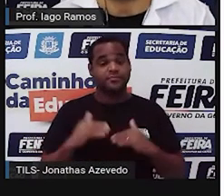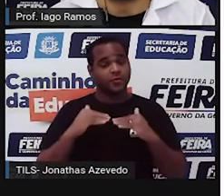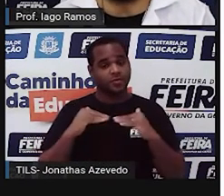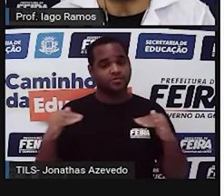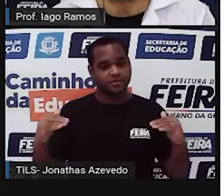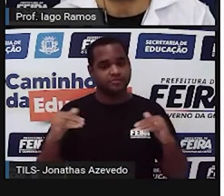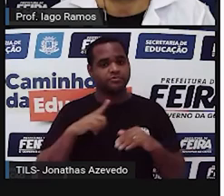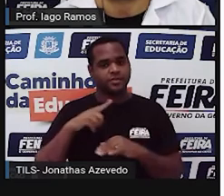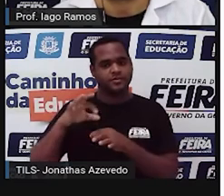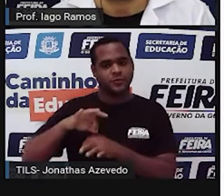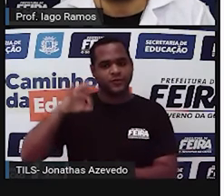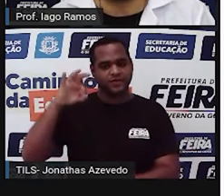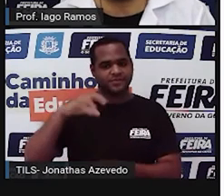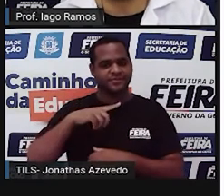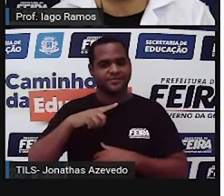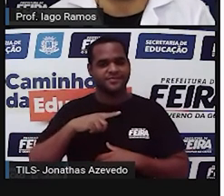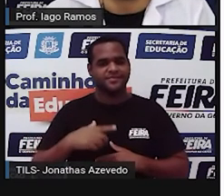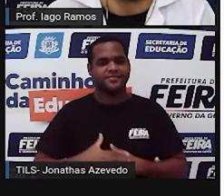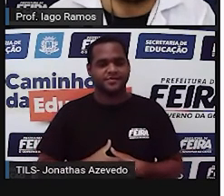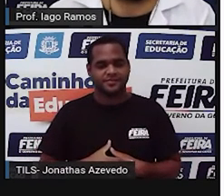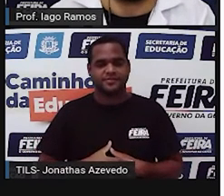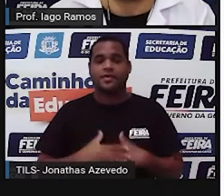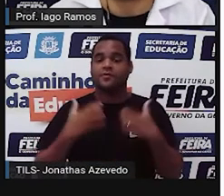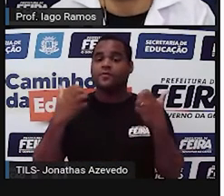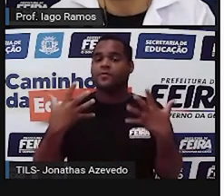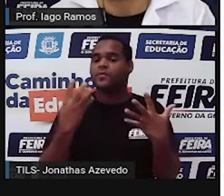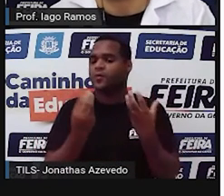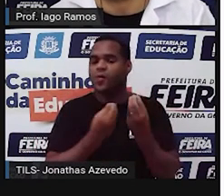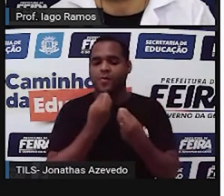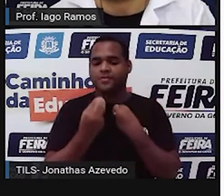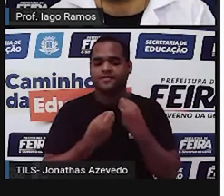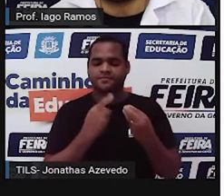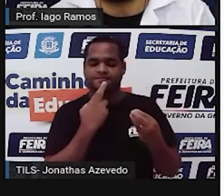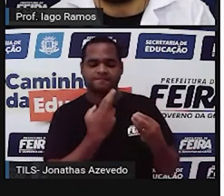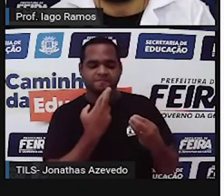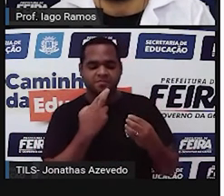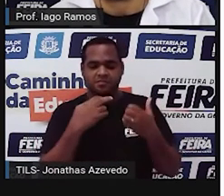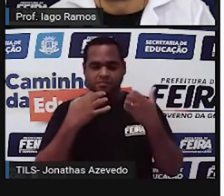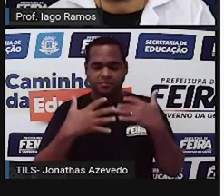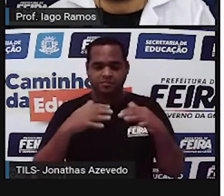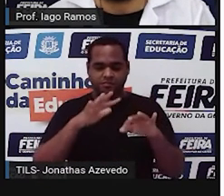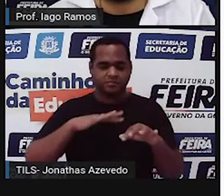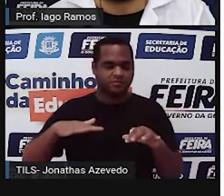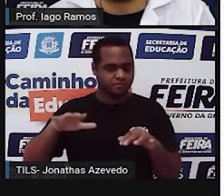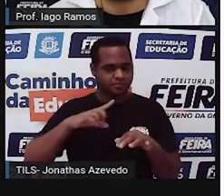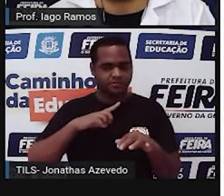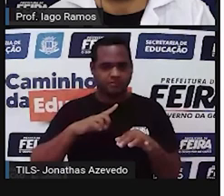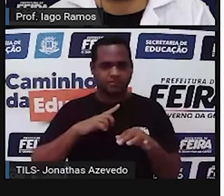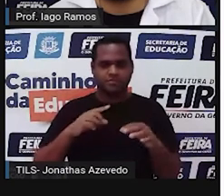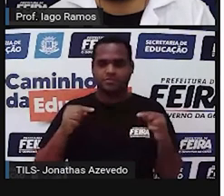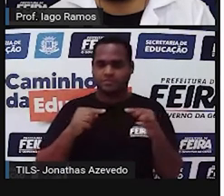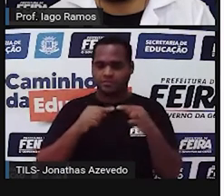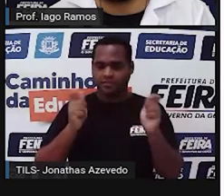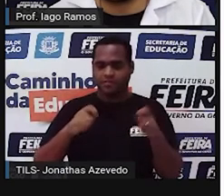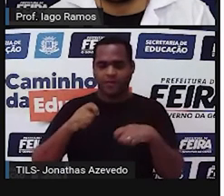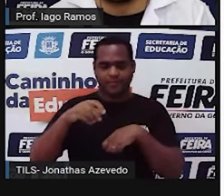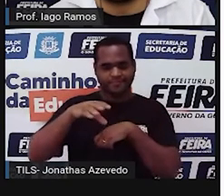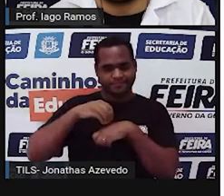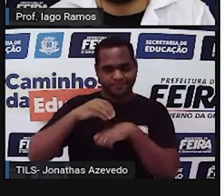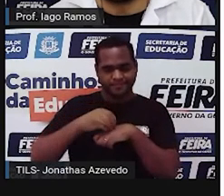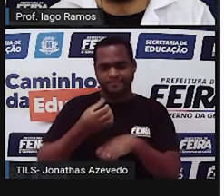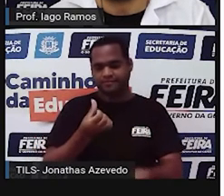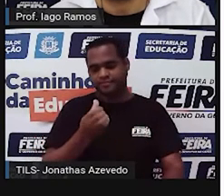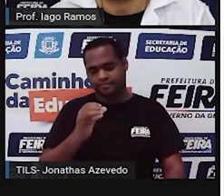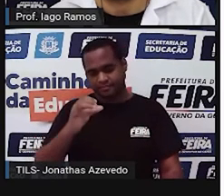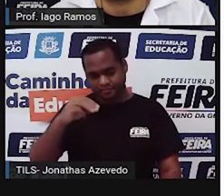altura, né? Então a gente vai fazer dessa forma a área do triângulo, tá? A gente vai pegar ali os 6 centímetros de